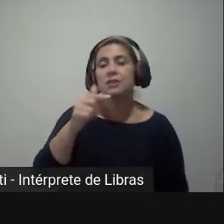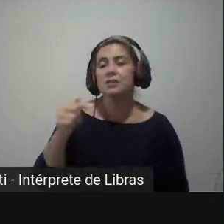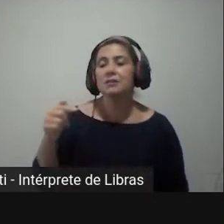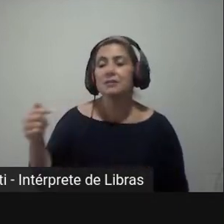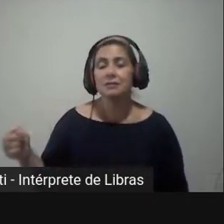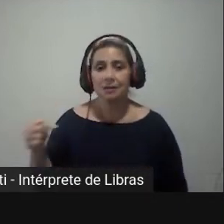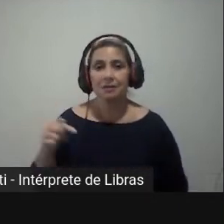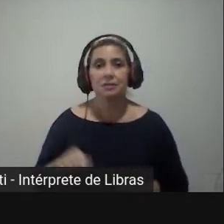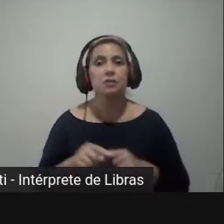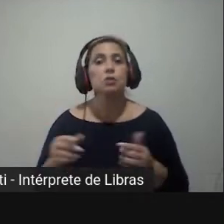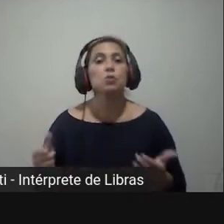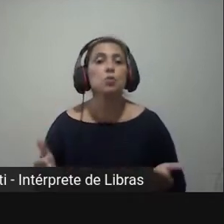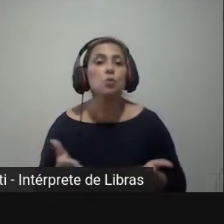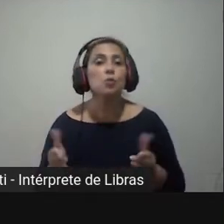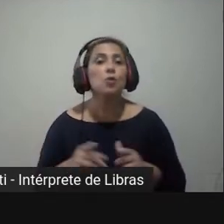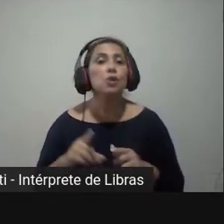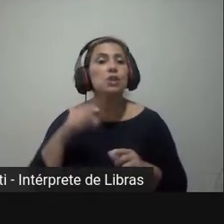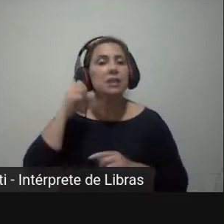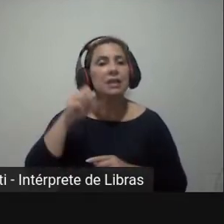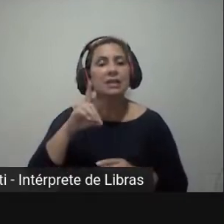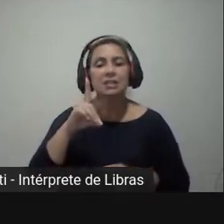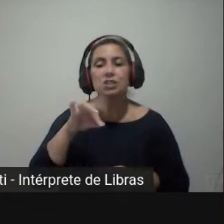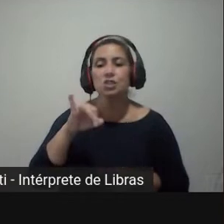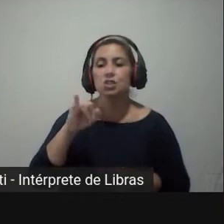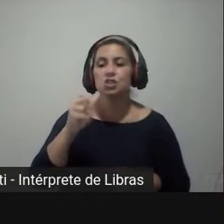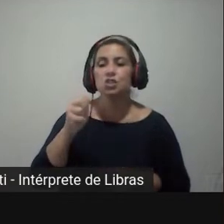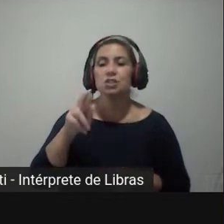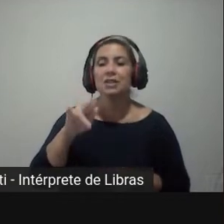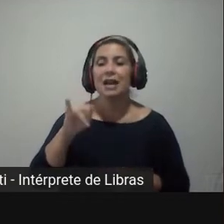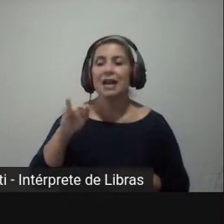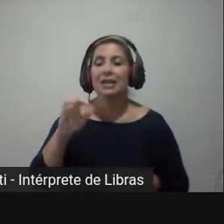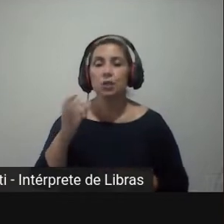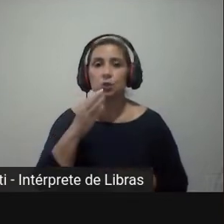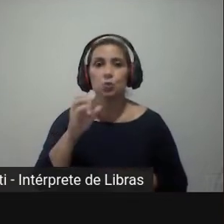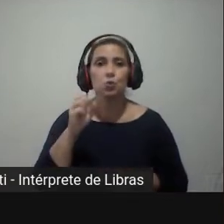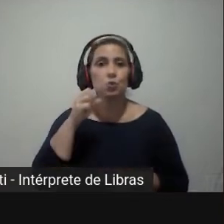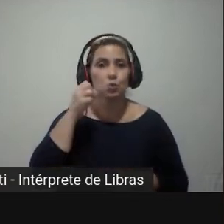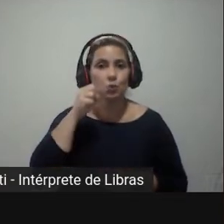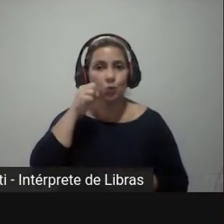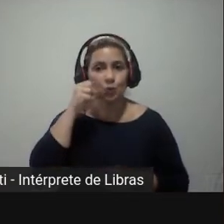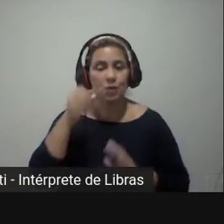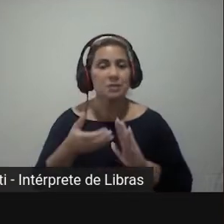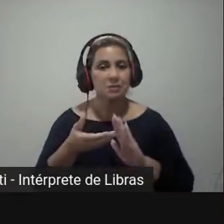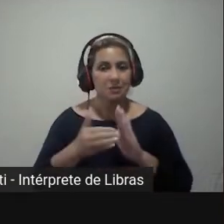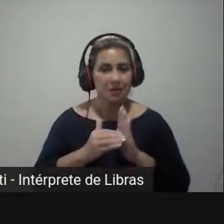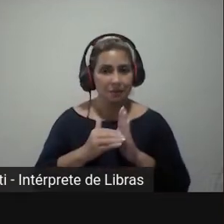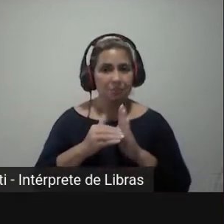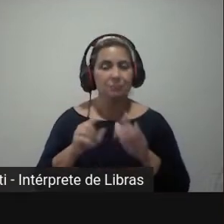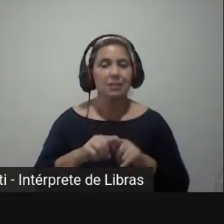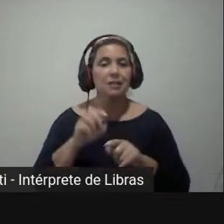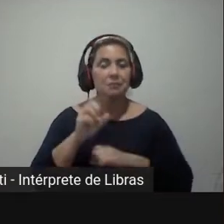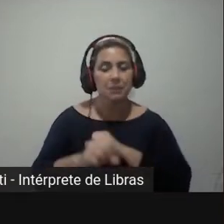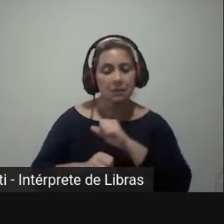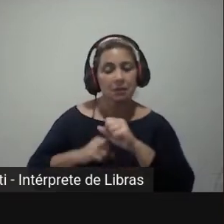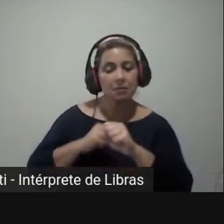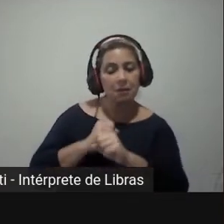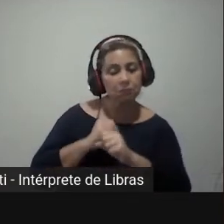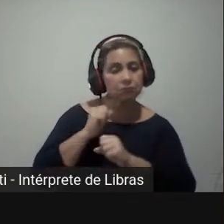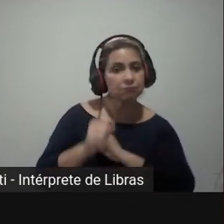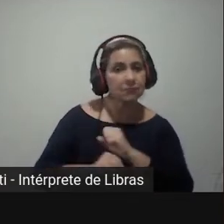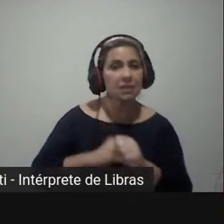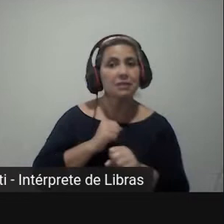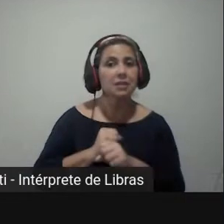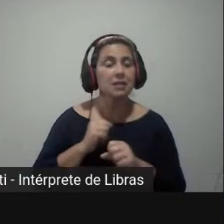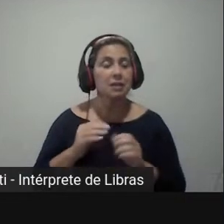denominação atual Diário do Senado Federal foi estabelecida em 1995 mas mantida a série anual. A partir daí há uma